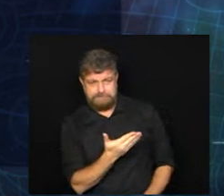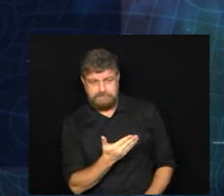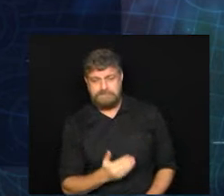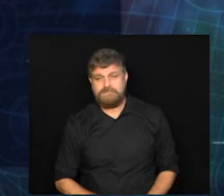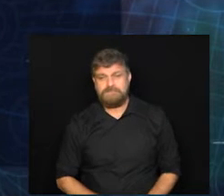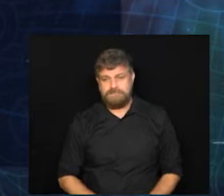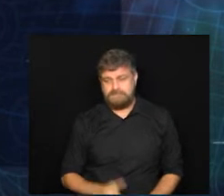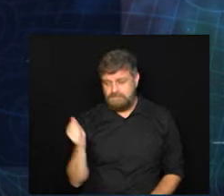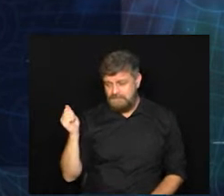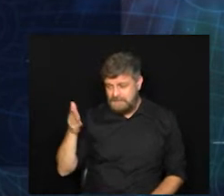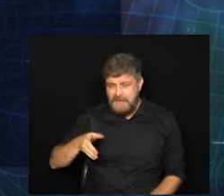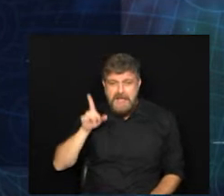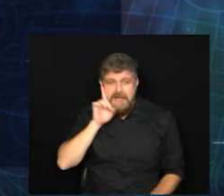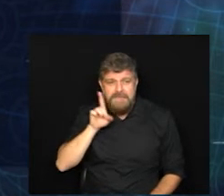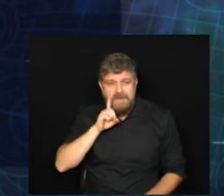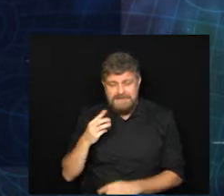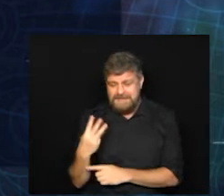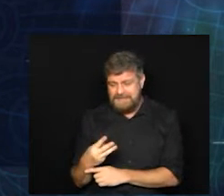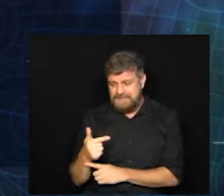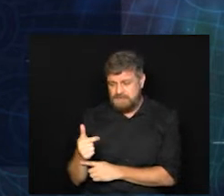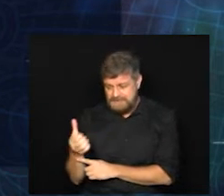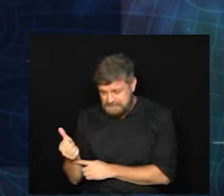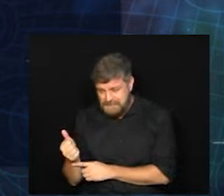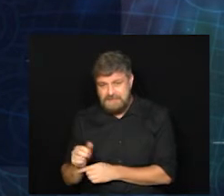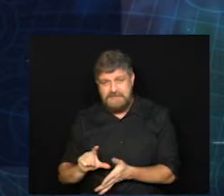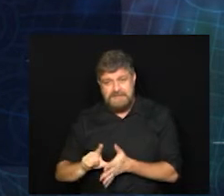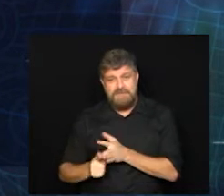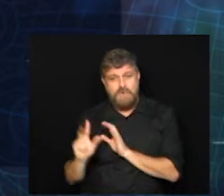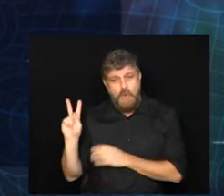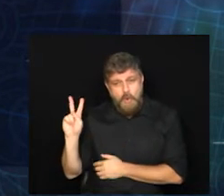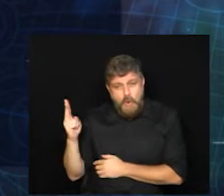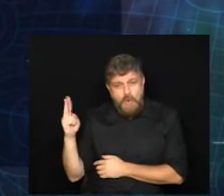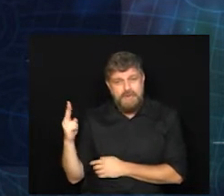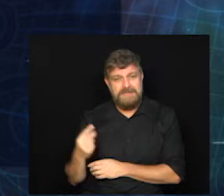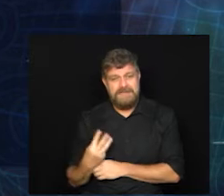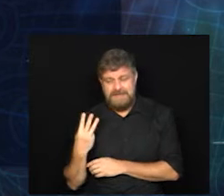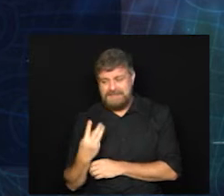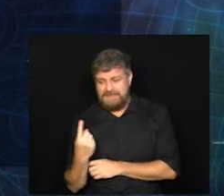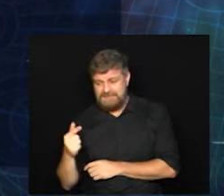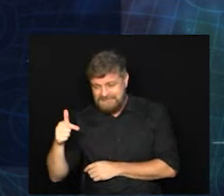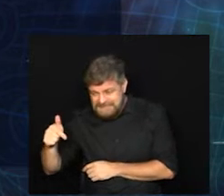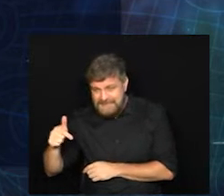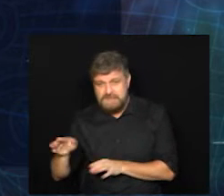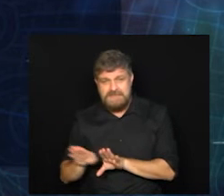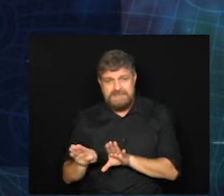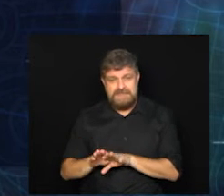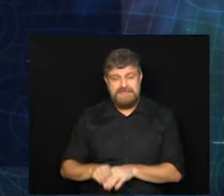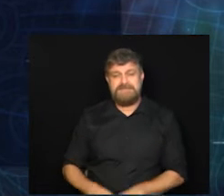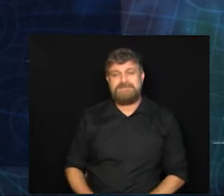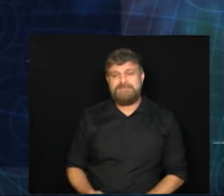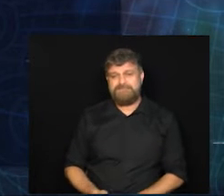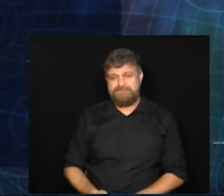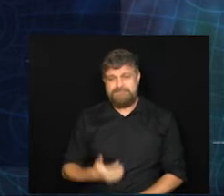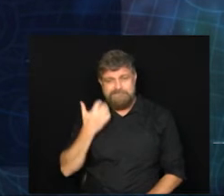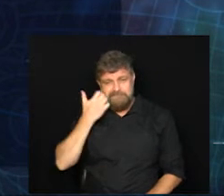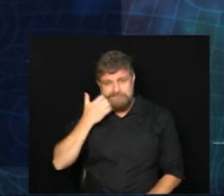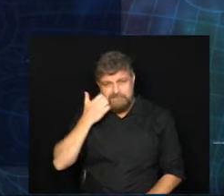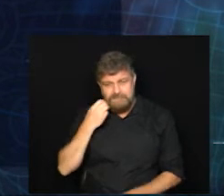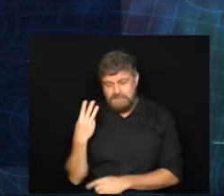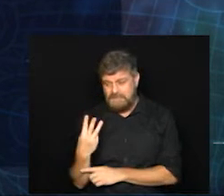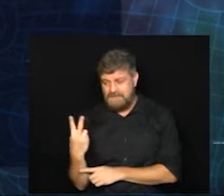Americana, 326. Hortolândia, 317. Santa Bárbara do Oeste, 320. Valinhos,